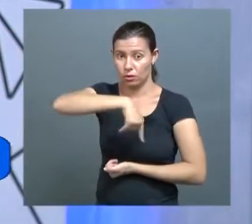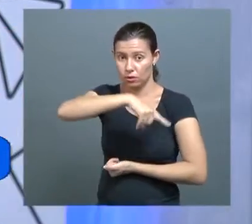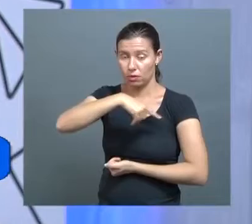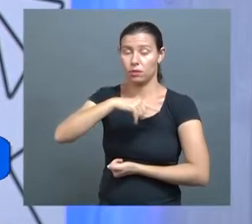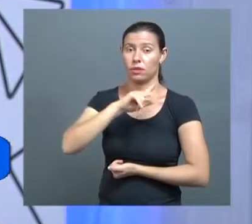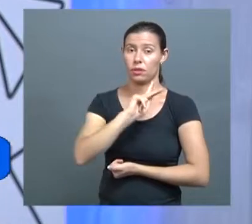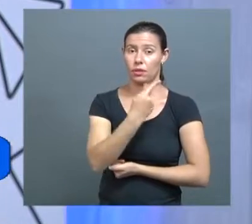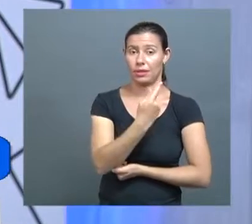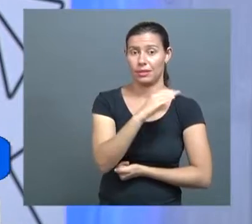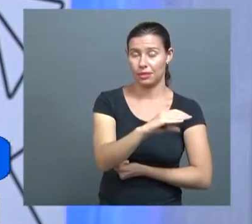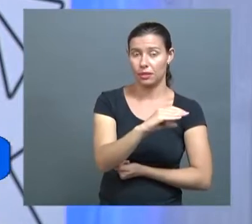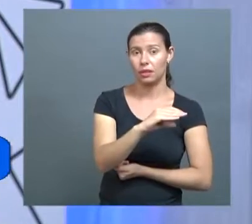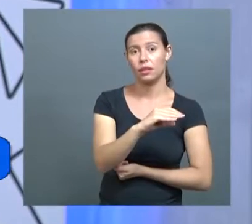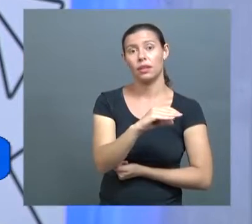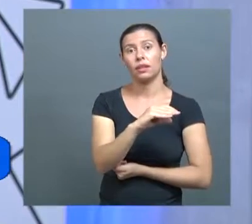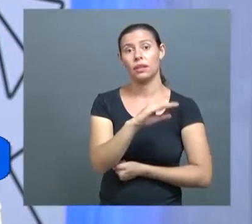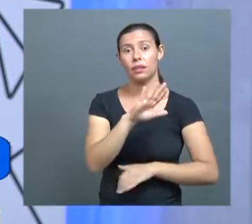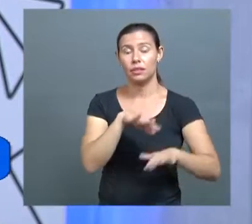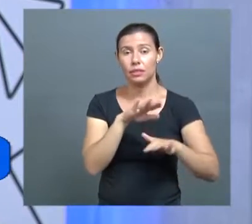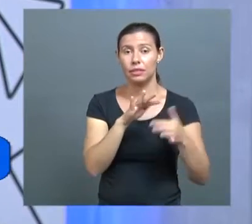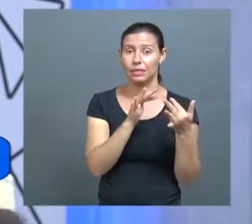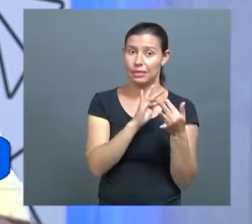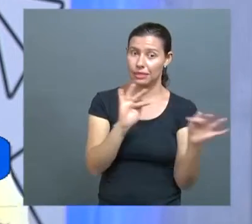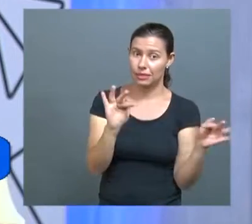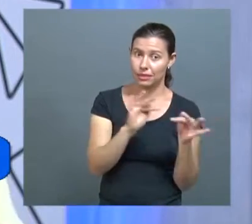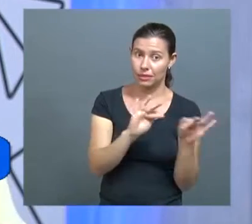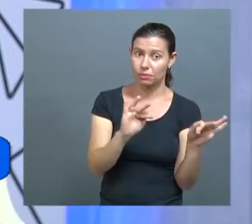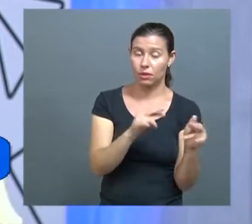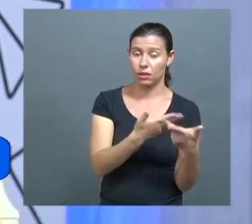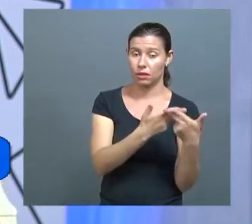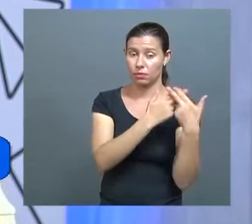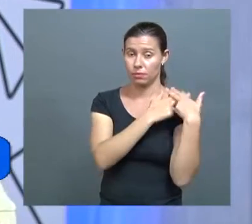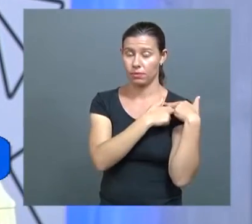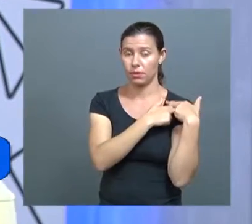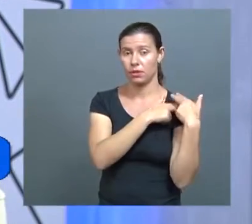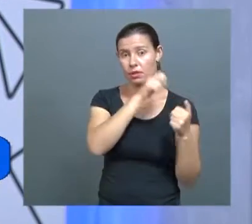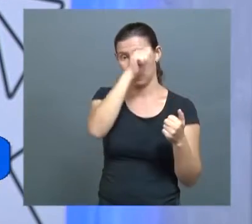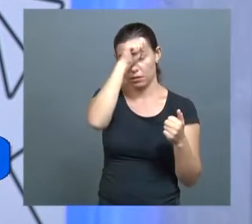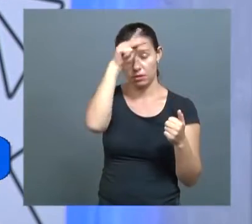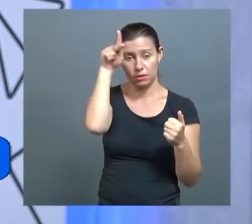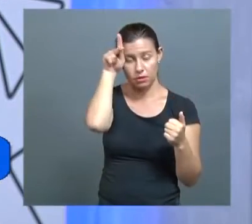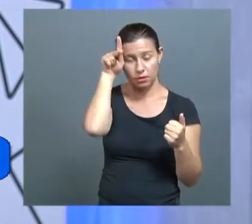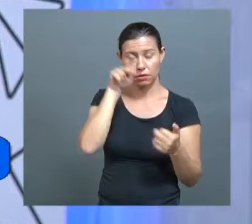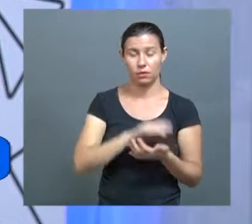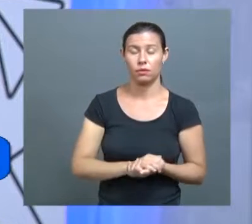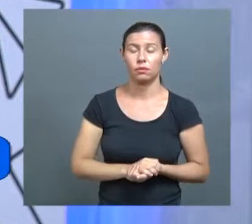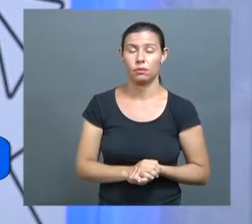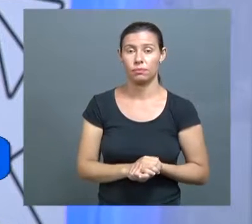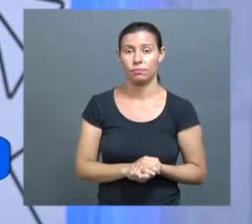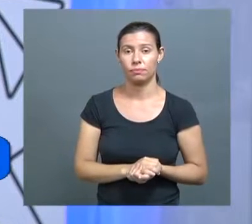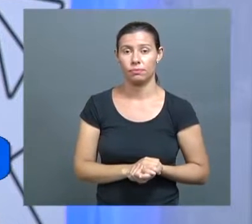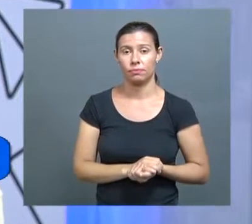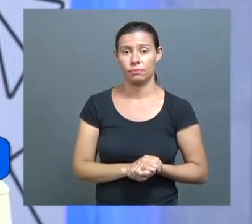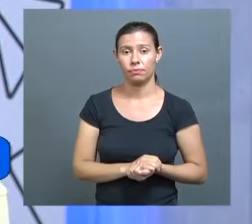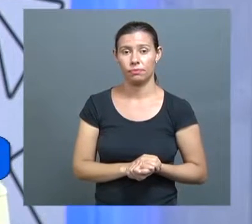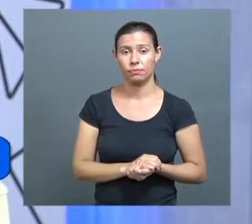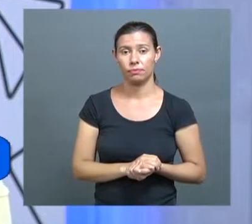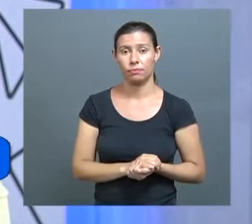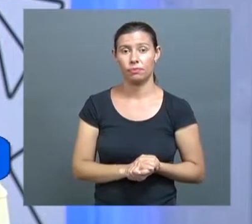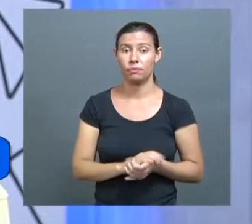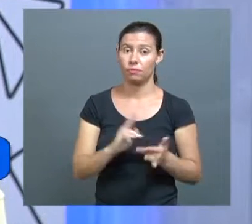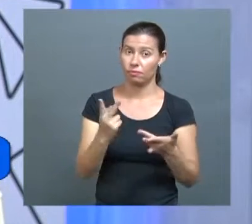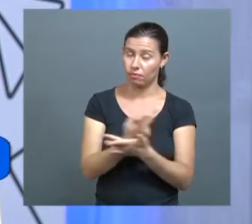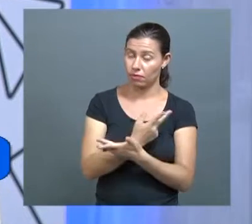baixa complexidade, é a responsabilidade da prefeitura. Então, esse equívoco que está